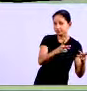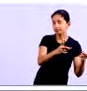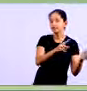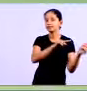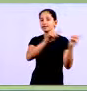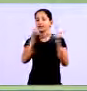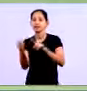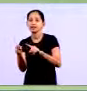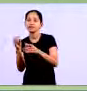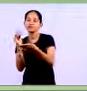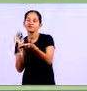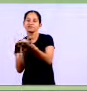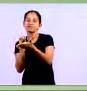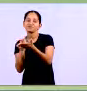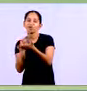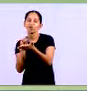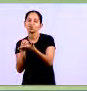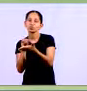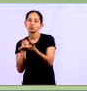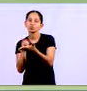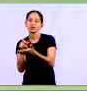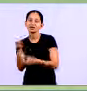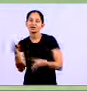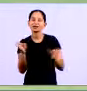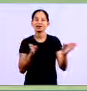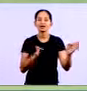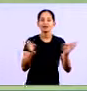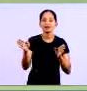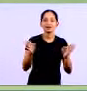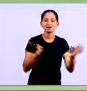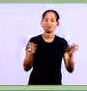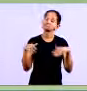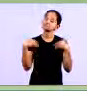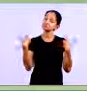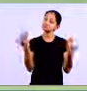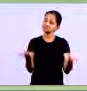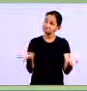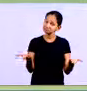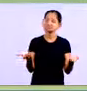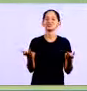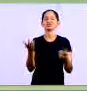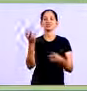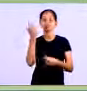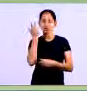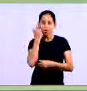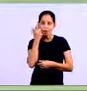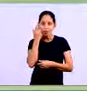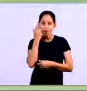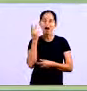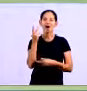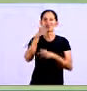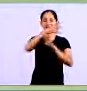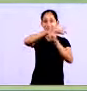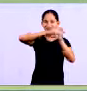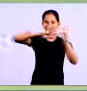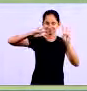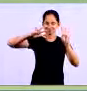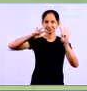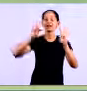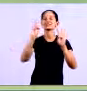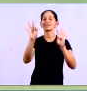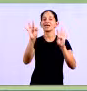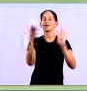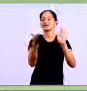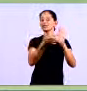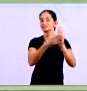nosso modelo aqui você pode sim fazer um modelo diferenciado softwares normalmente quando você recebe no